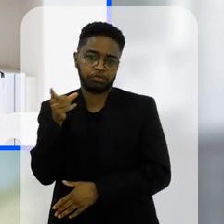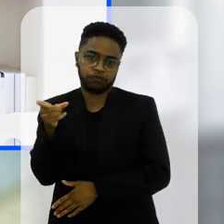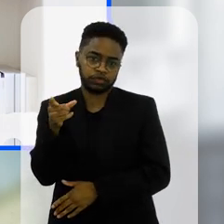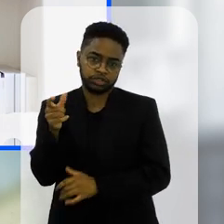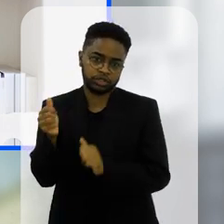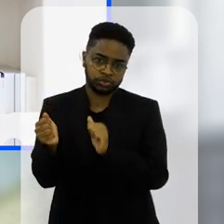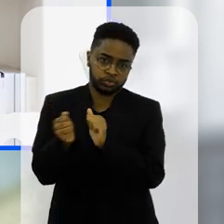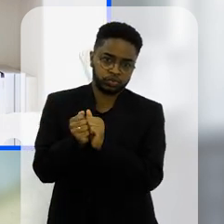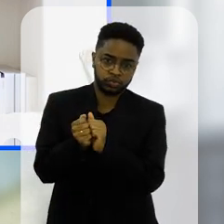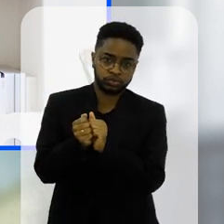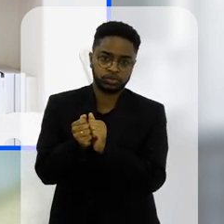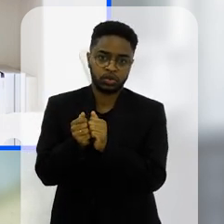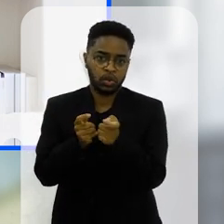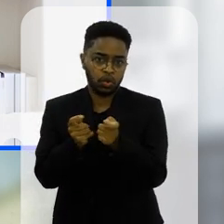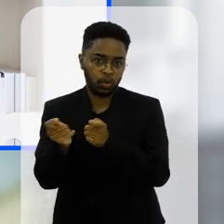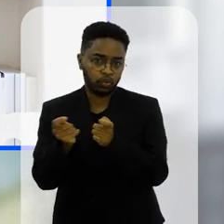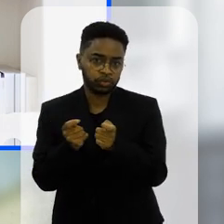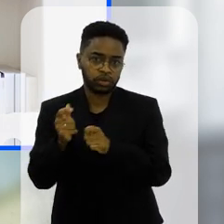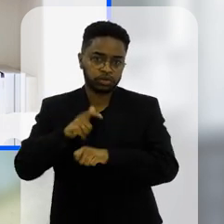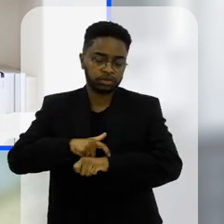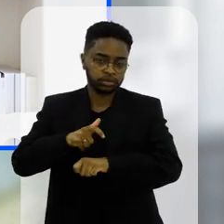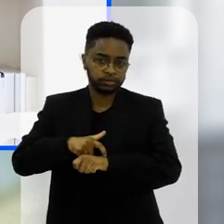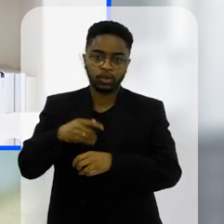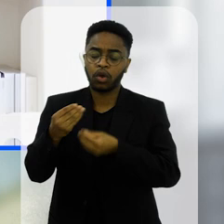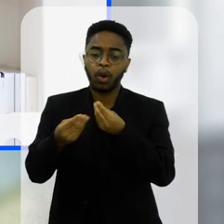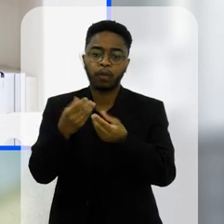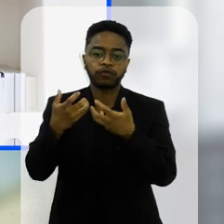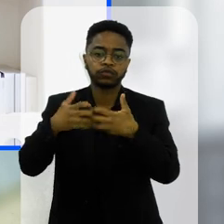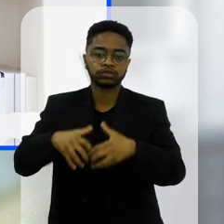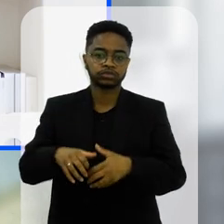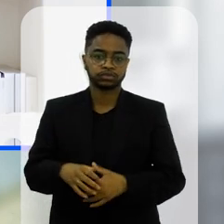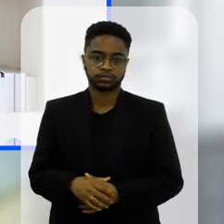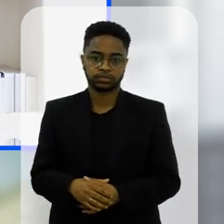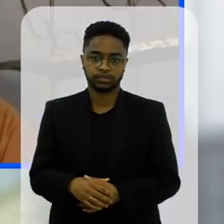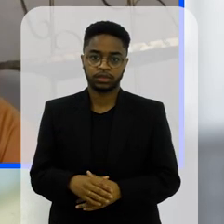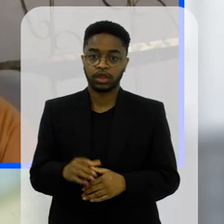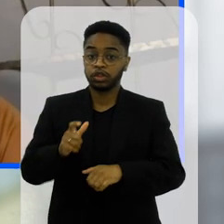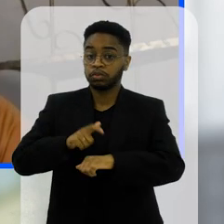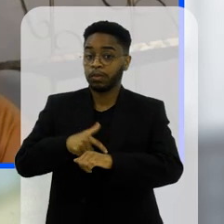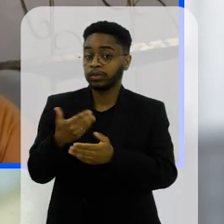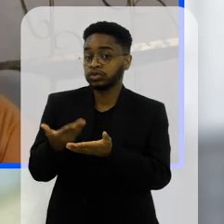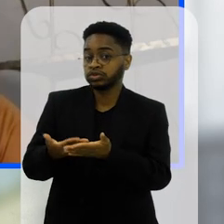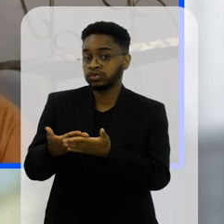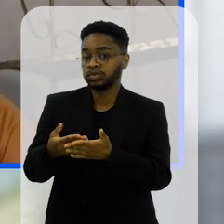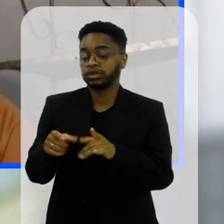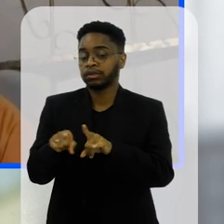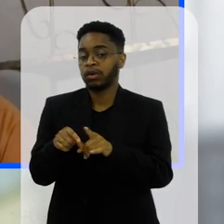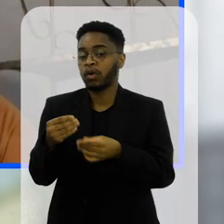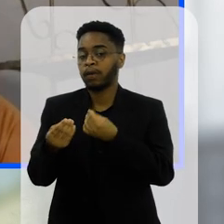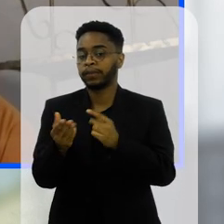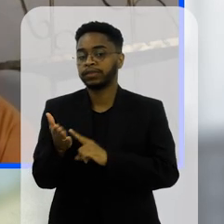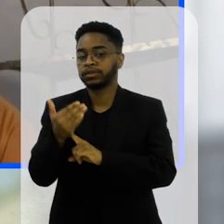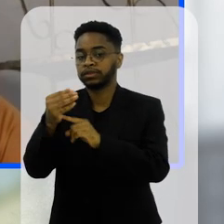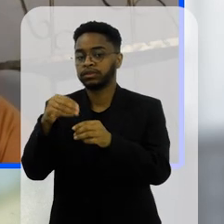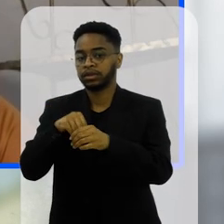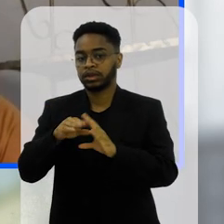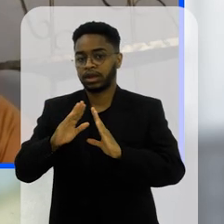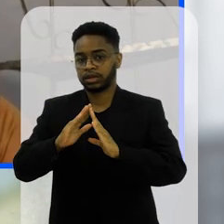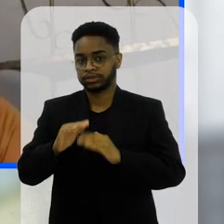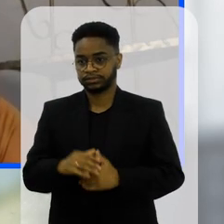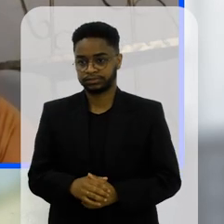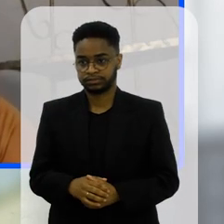você trabalha nessa questão do controle ali de tempo mesmo como é que funciona essa questão dos estudos e a tecnologia em casa